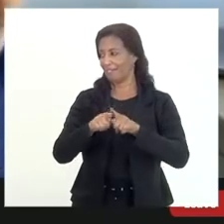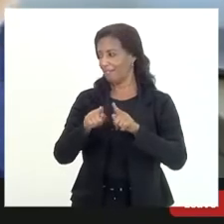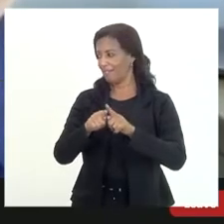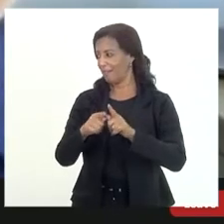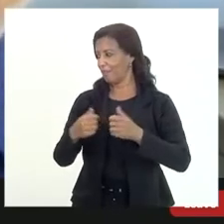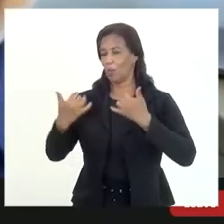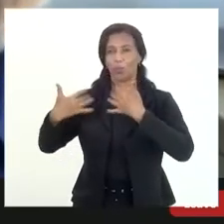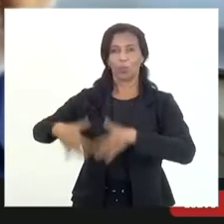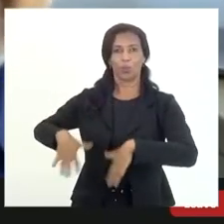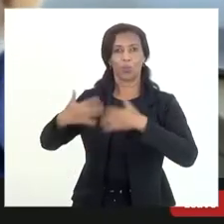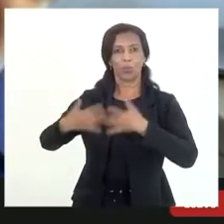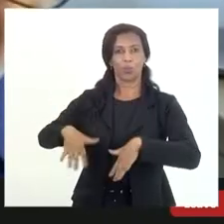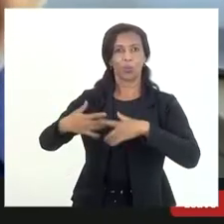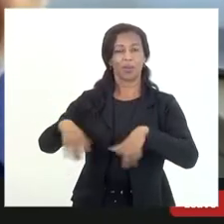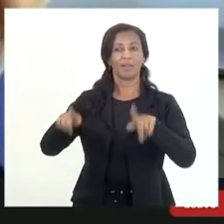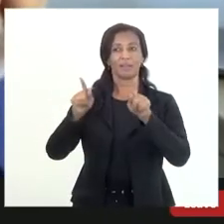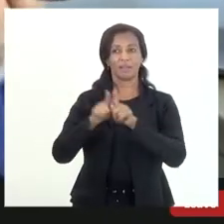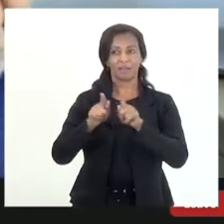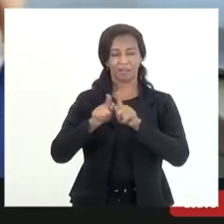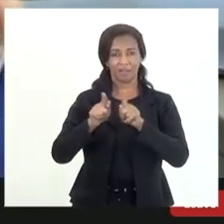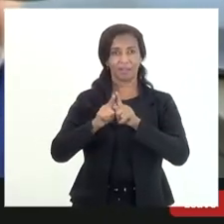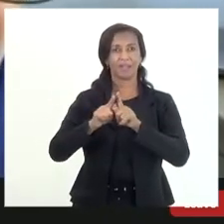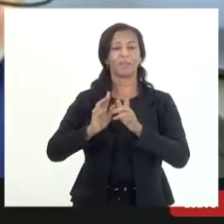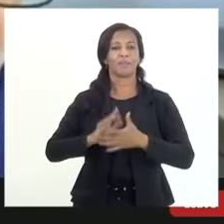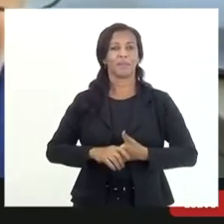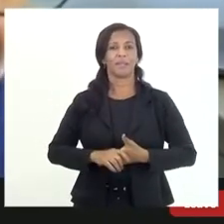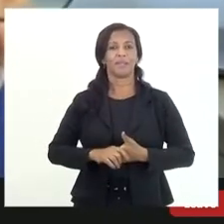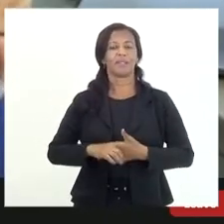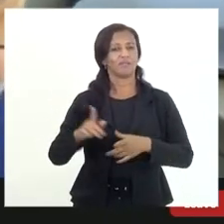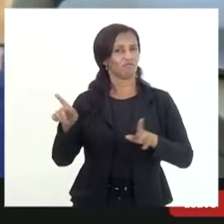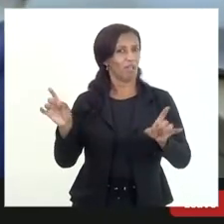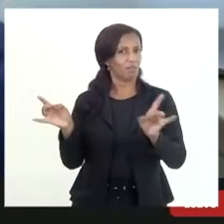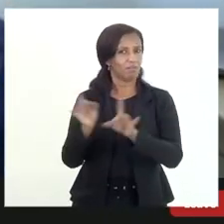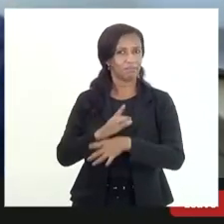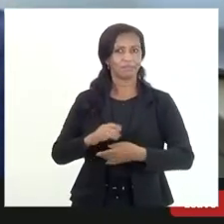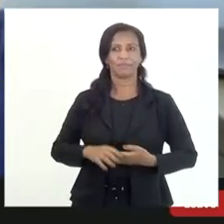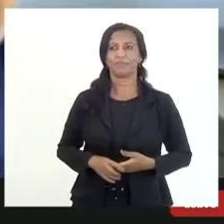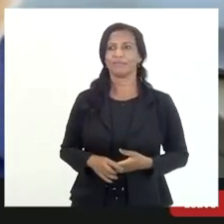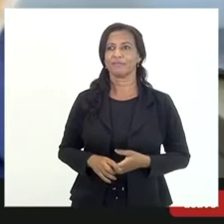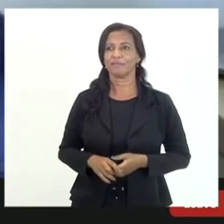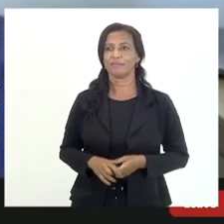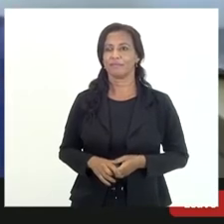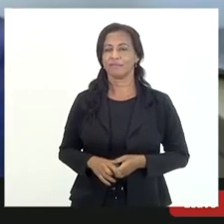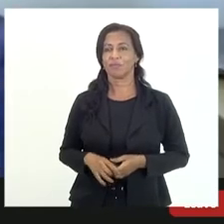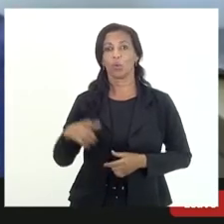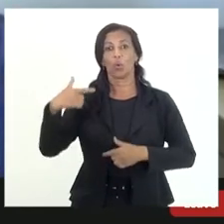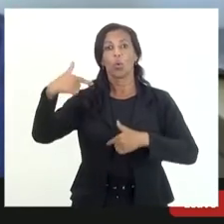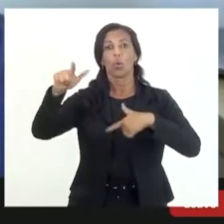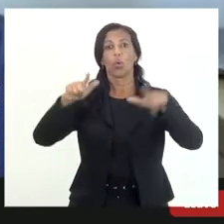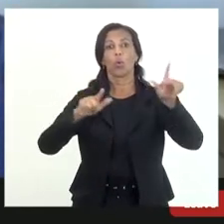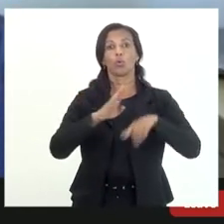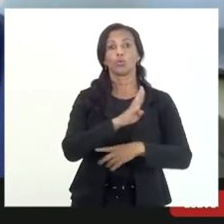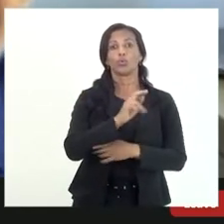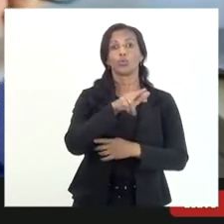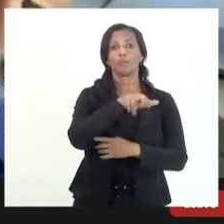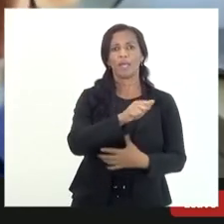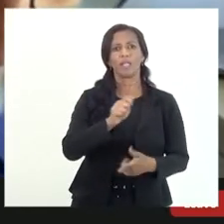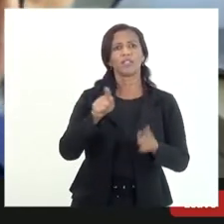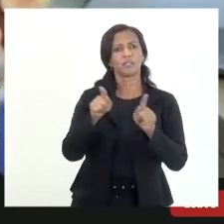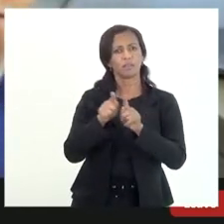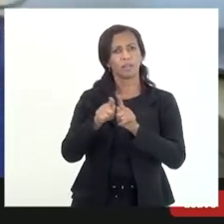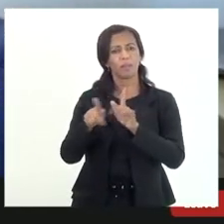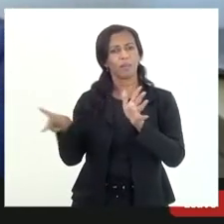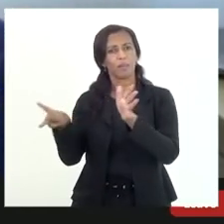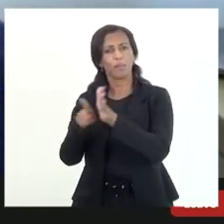isso e foi objeto também de um acordo de pagamento outros bens de uso e consumo que